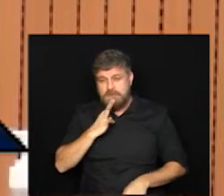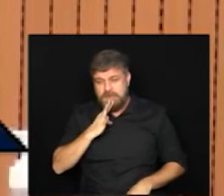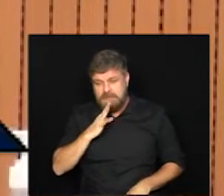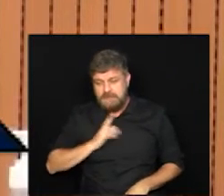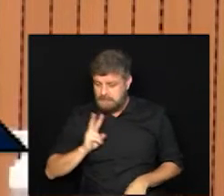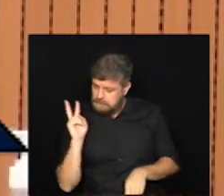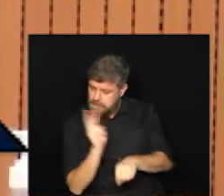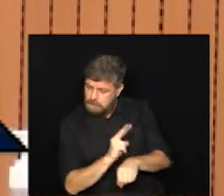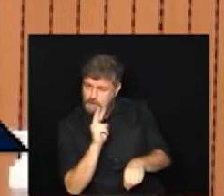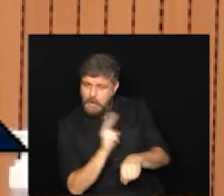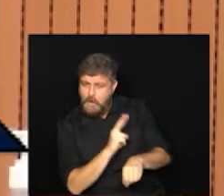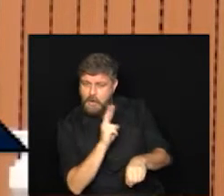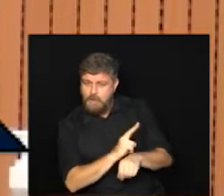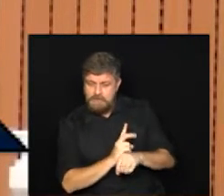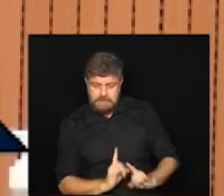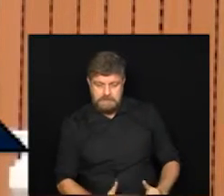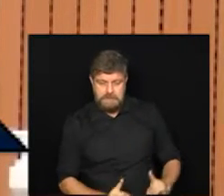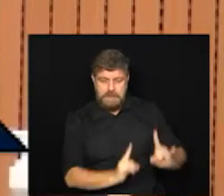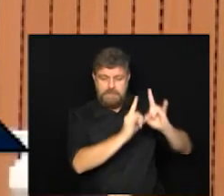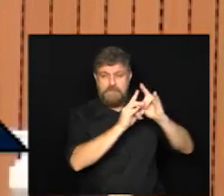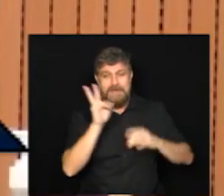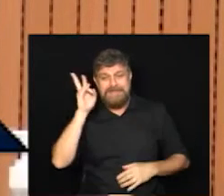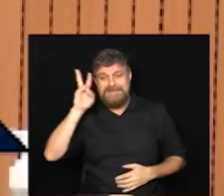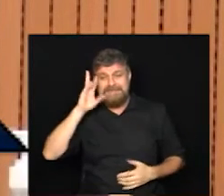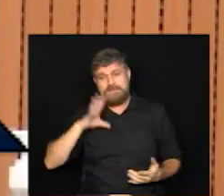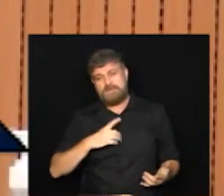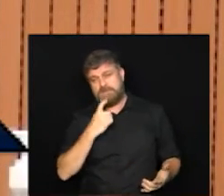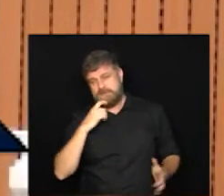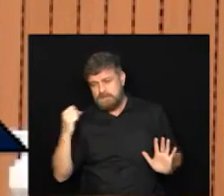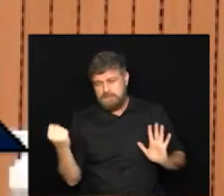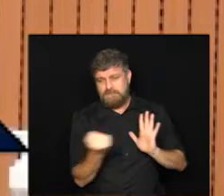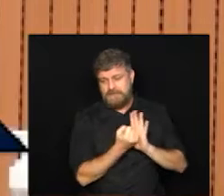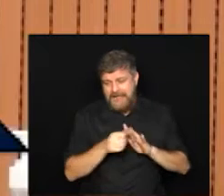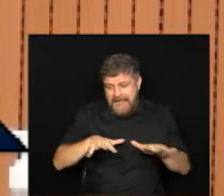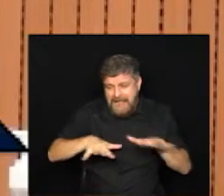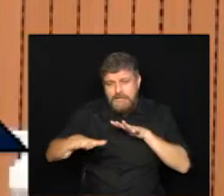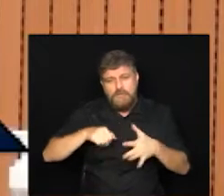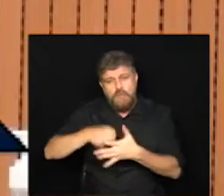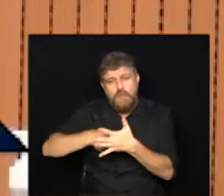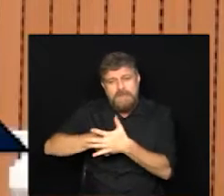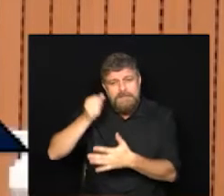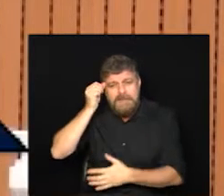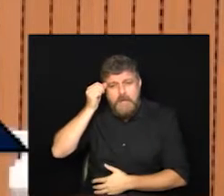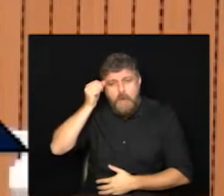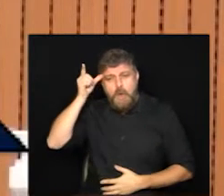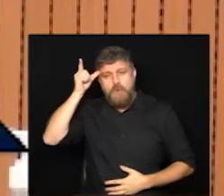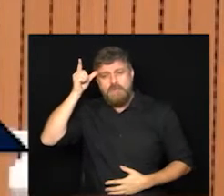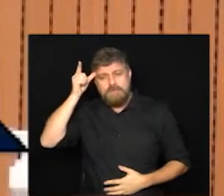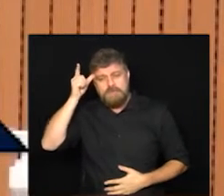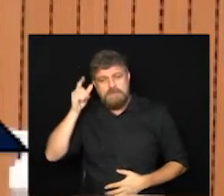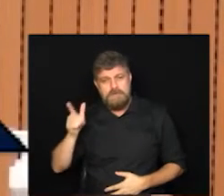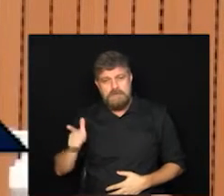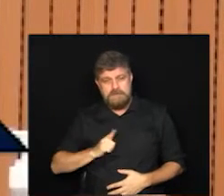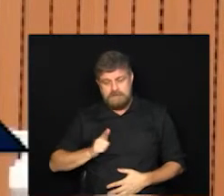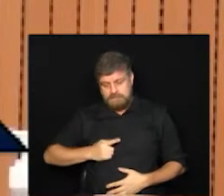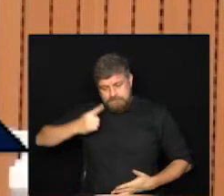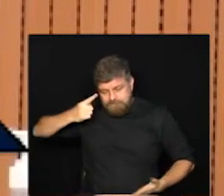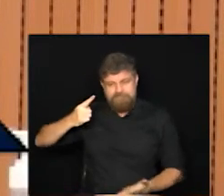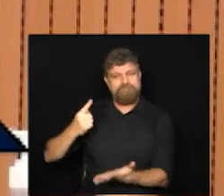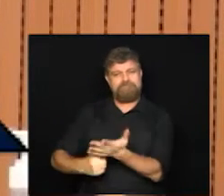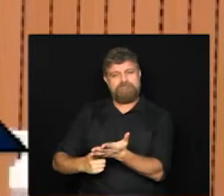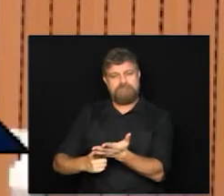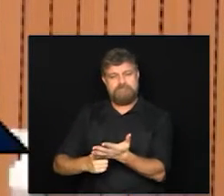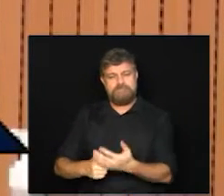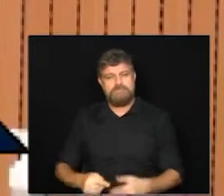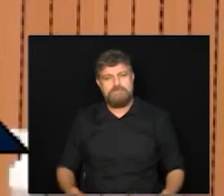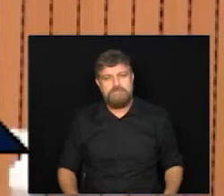protetores do nosso patrimônio, ativistas culturais da nossa cidade, historiadores comprometidos com